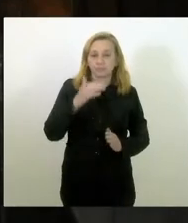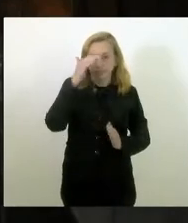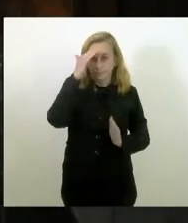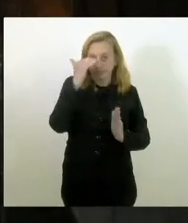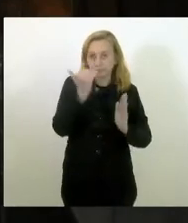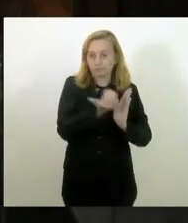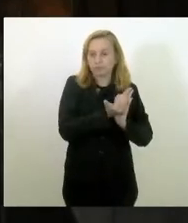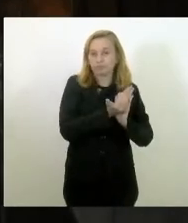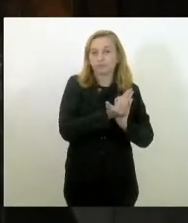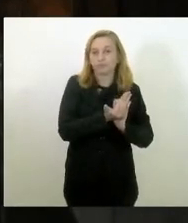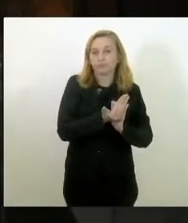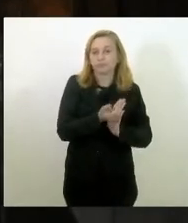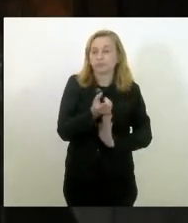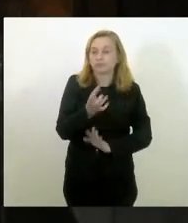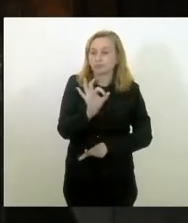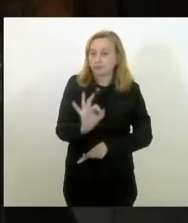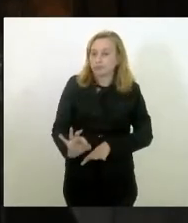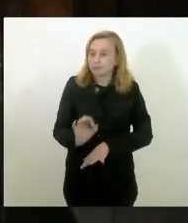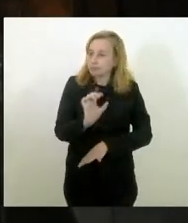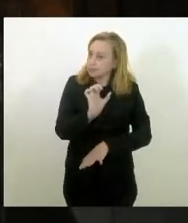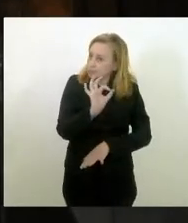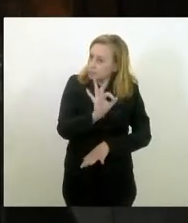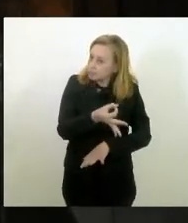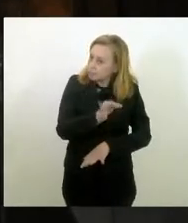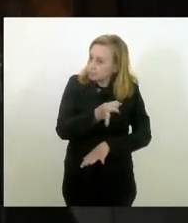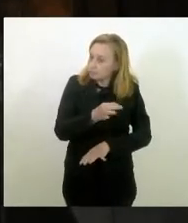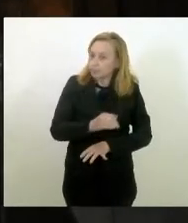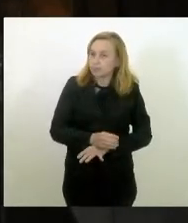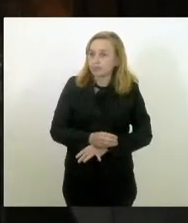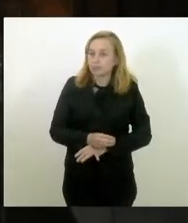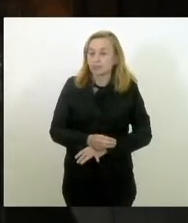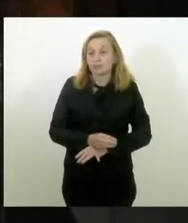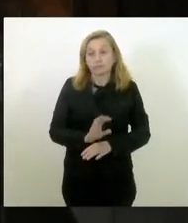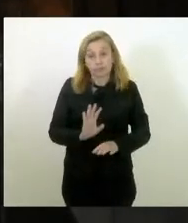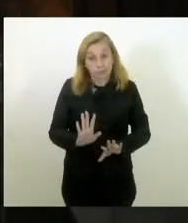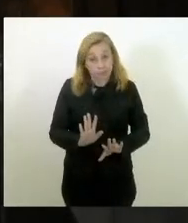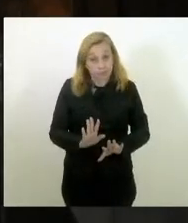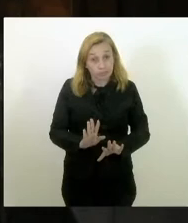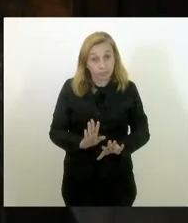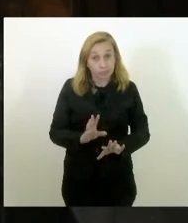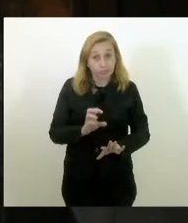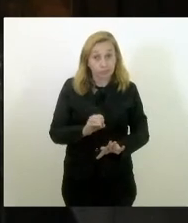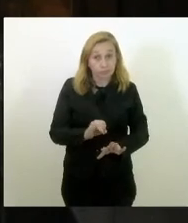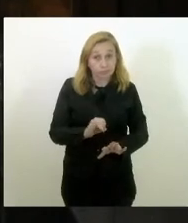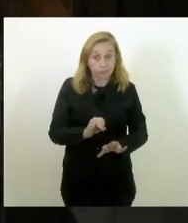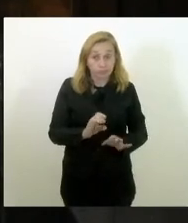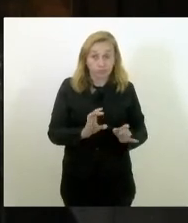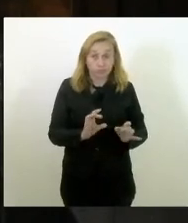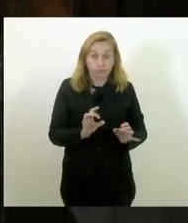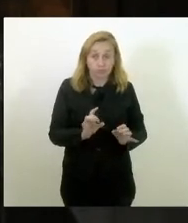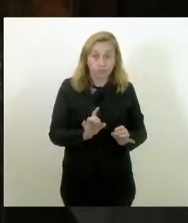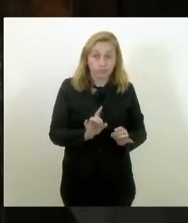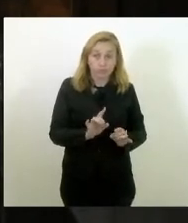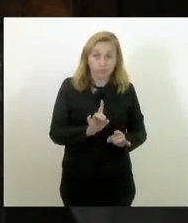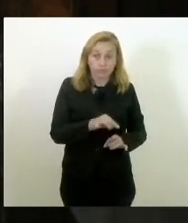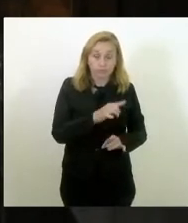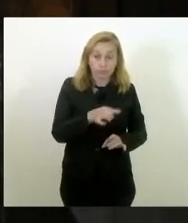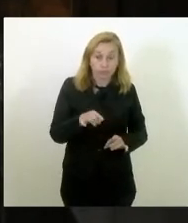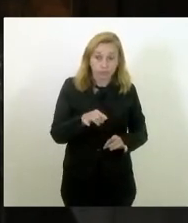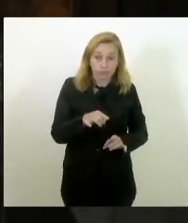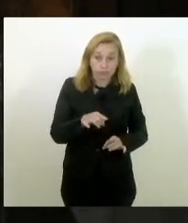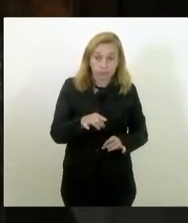definido sob pena das contas serem rejeitadas. Sob pena das contas serem